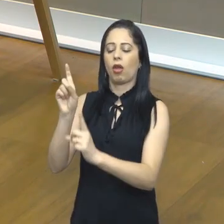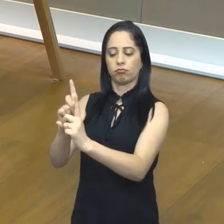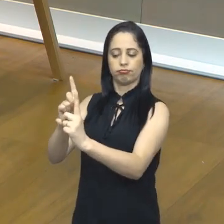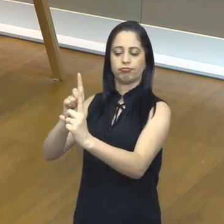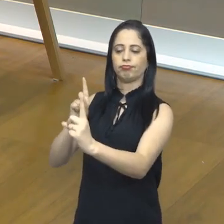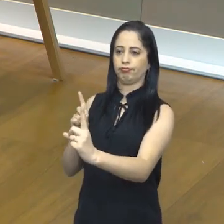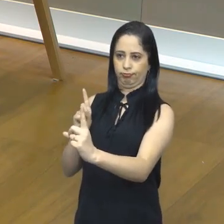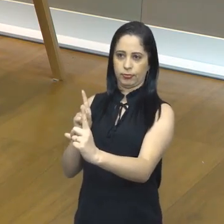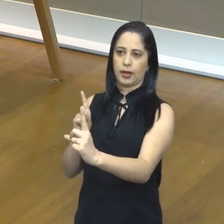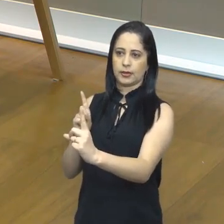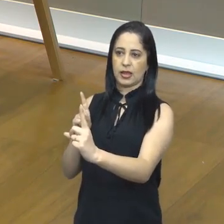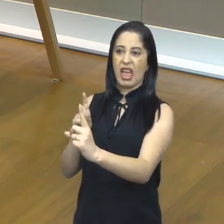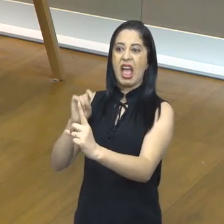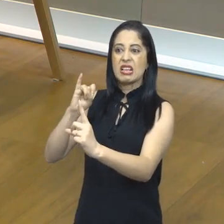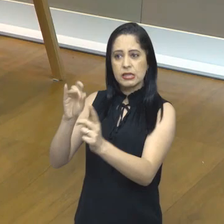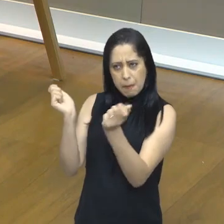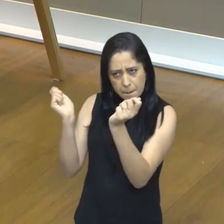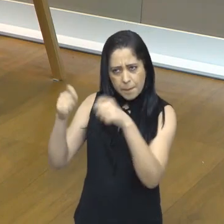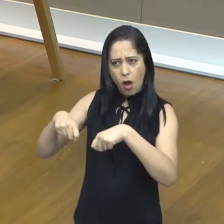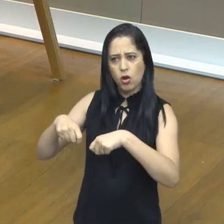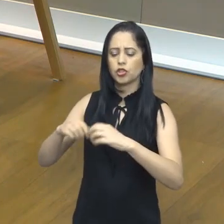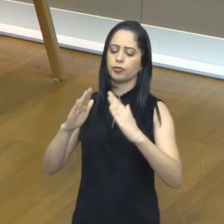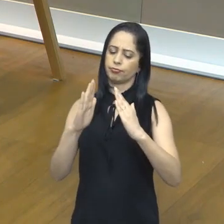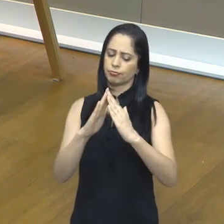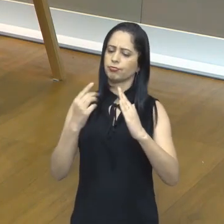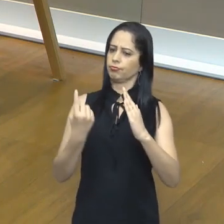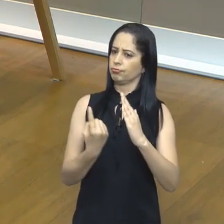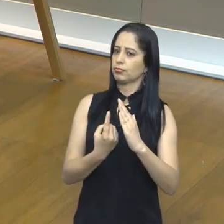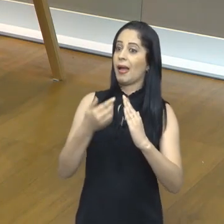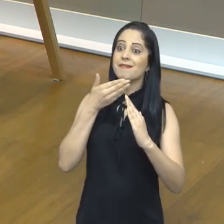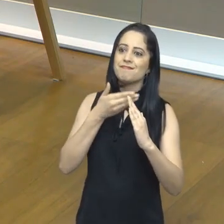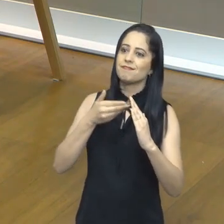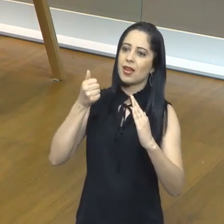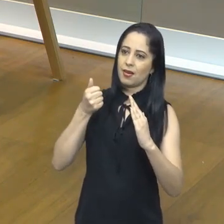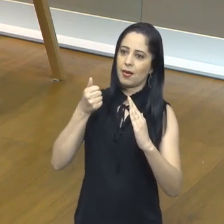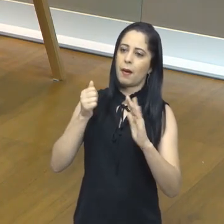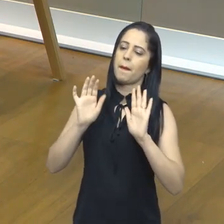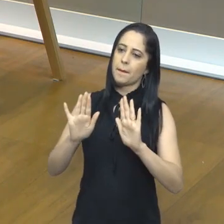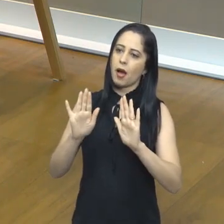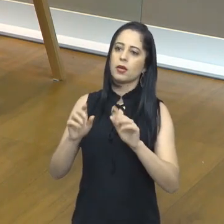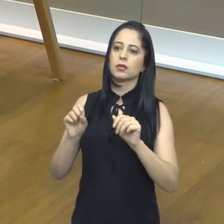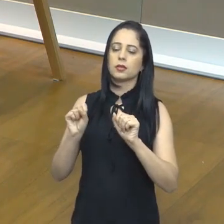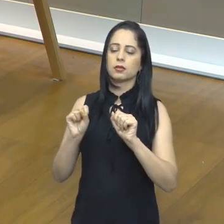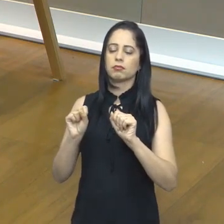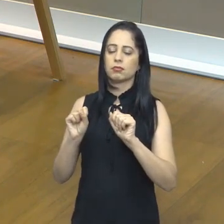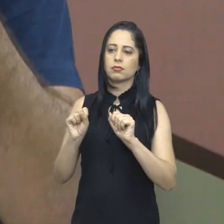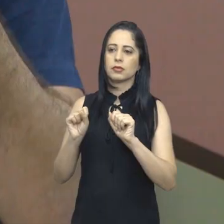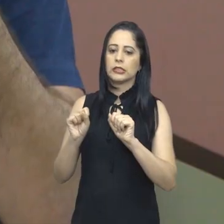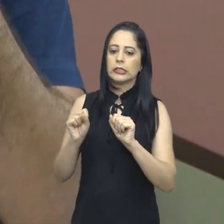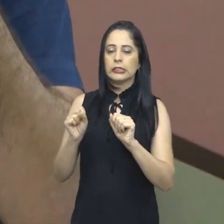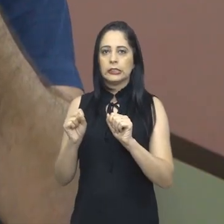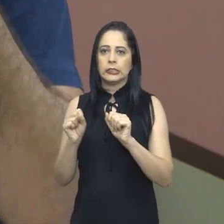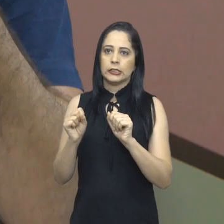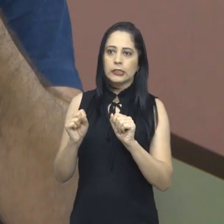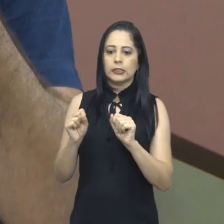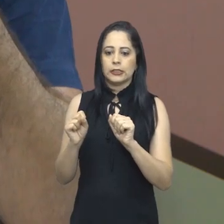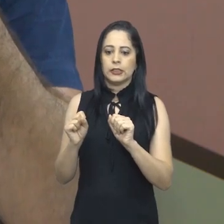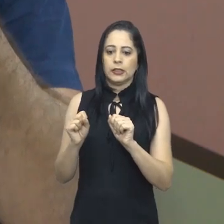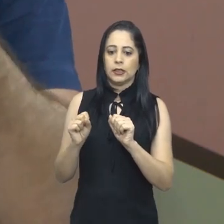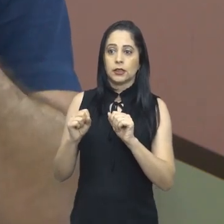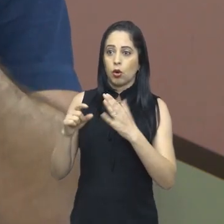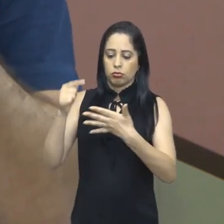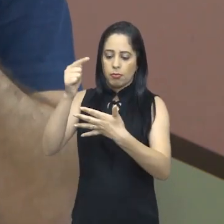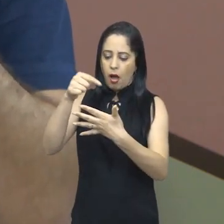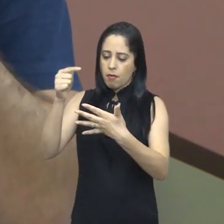possível, né? Mas a gente viu que também de uma questão econômica, pessoas precisam trabalhar, tem uma questão de saúde mental, né? Claro. Então,